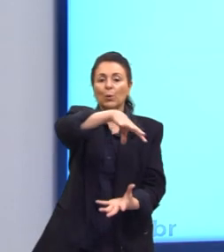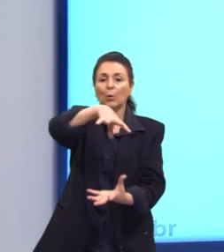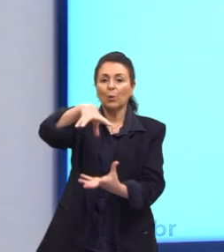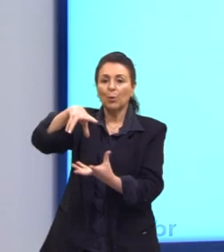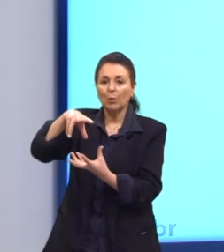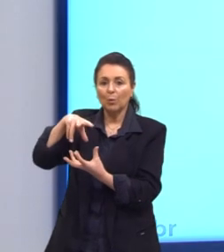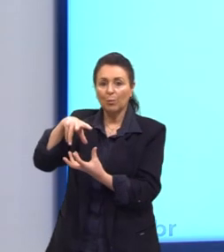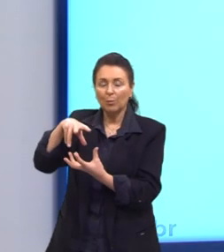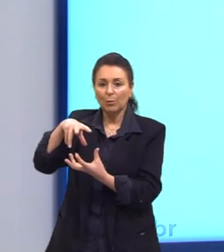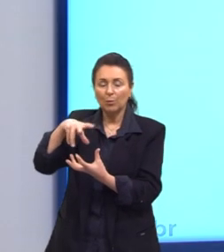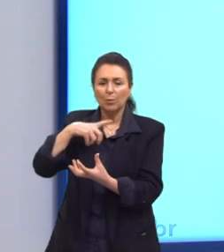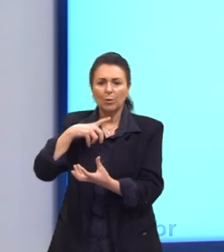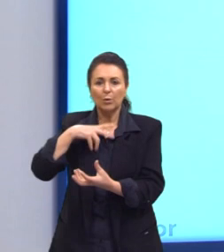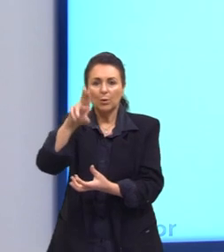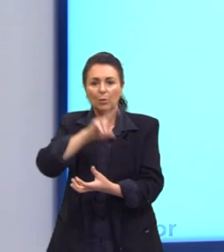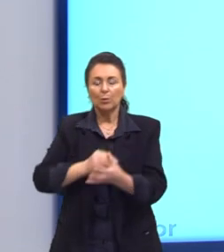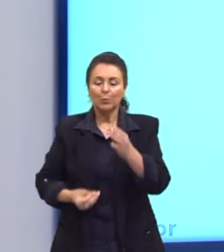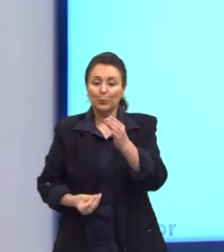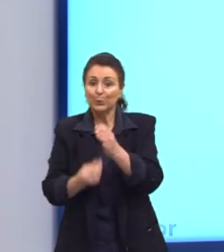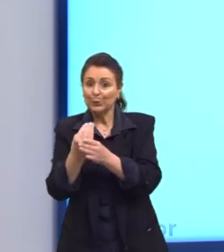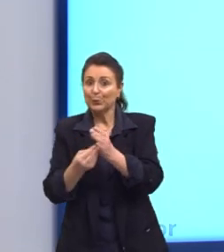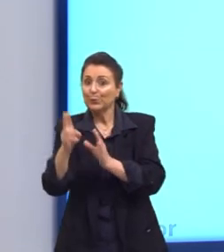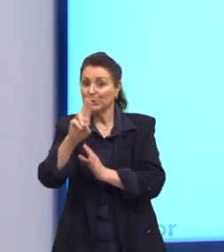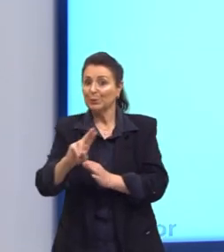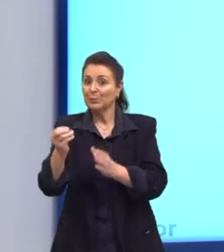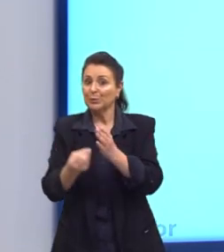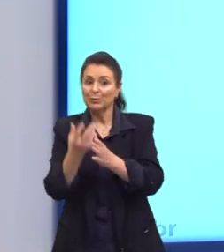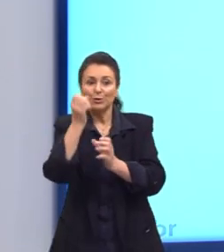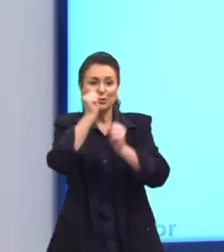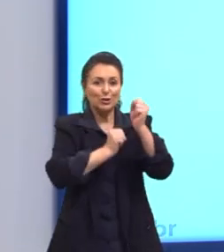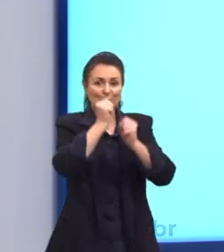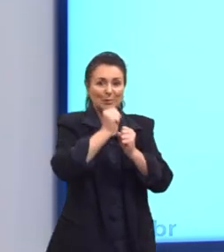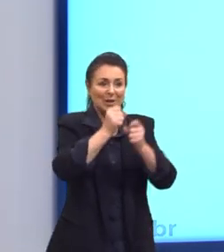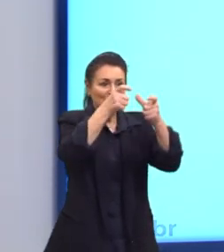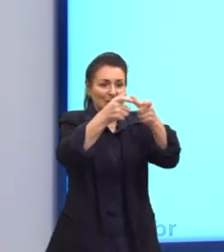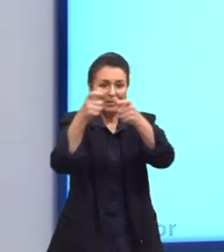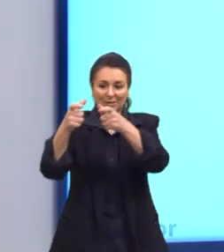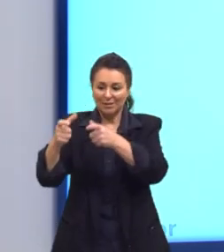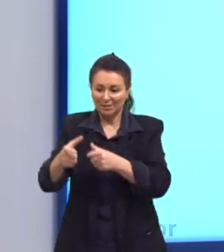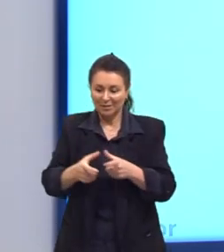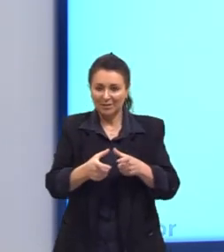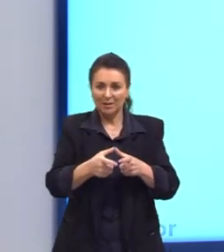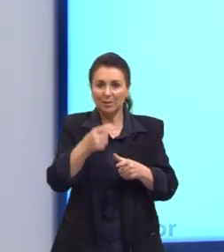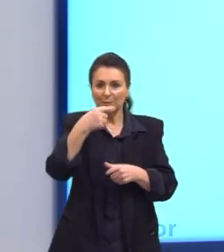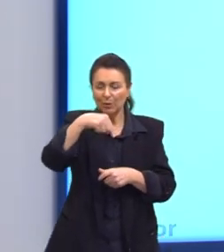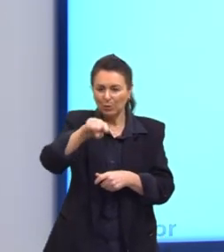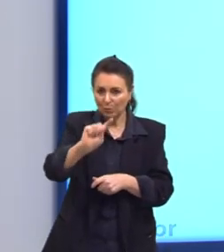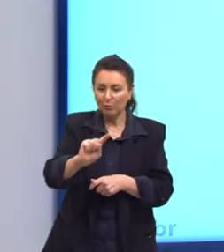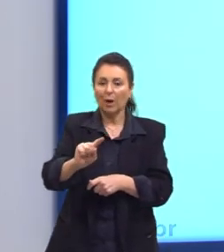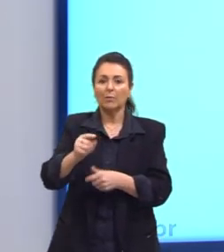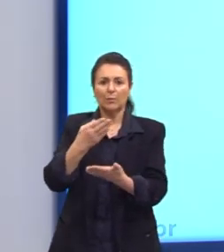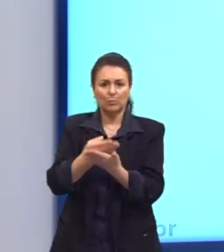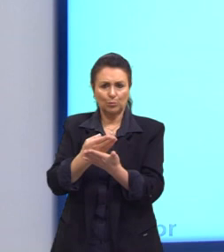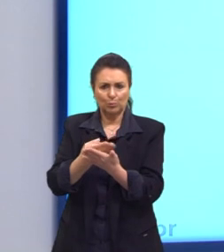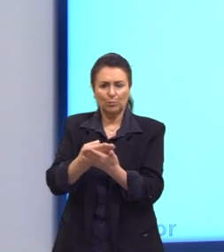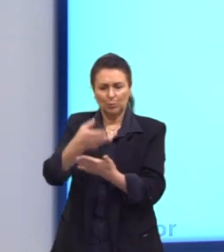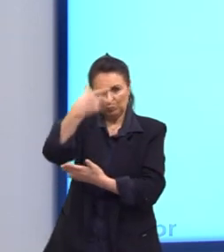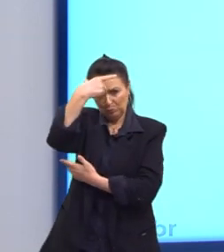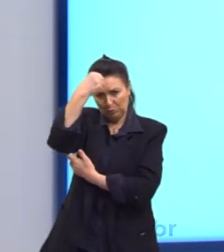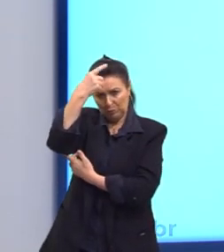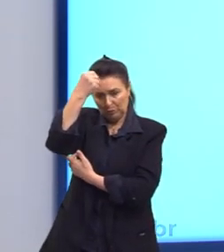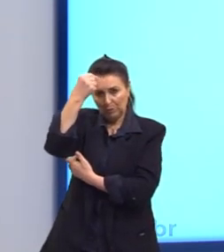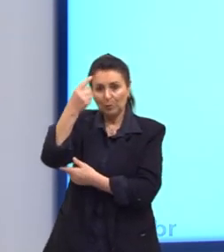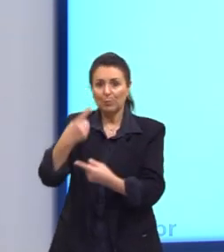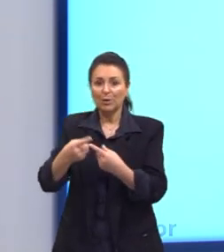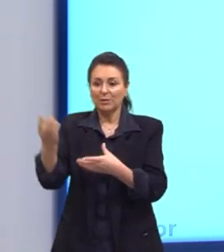interligado através de produtos das transnacionais. E isso, para você que vai entrar no ensino superior, é muito bacana, porque essa